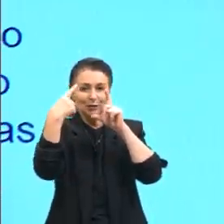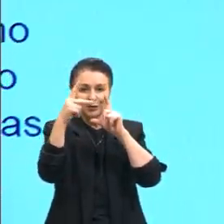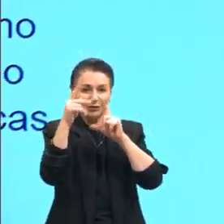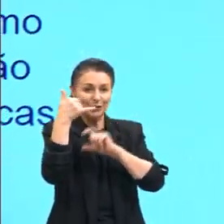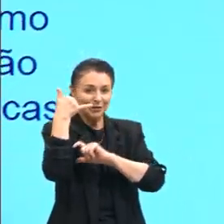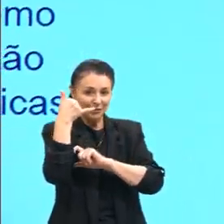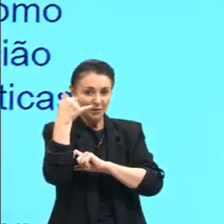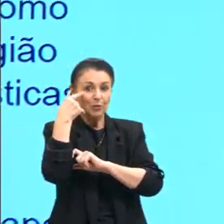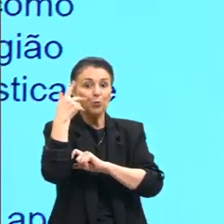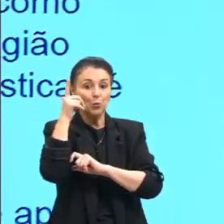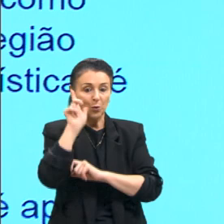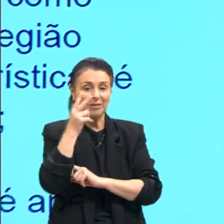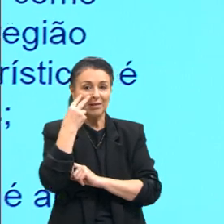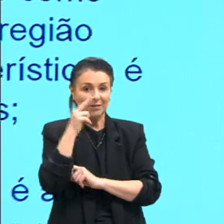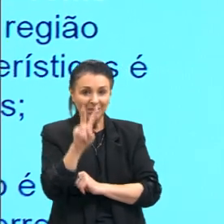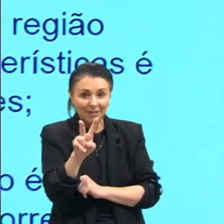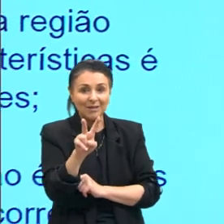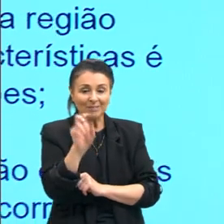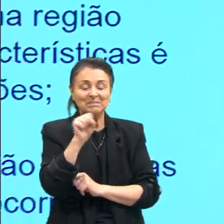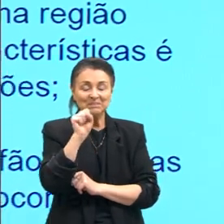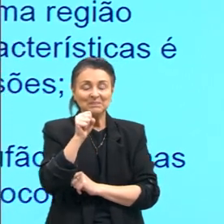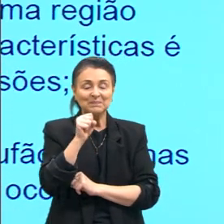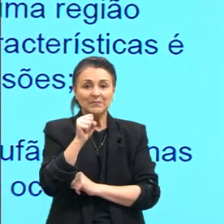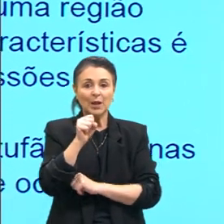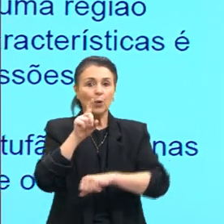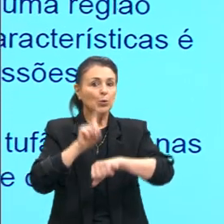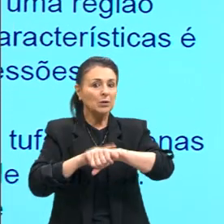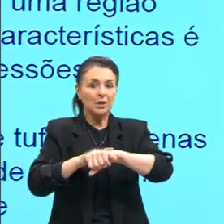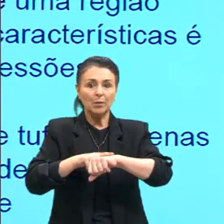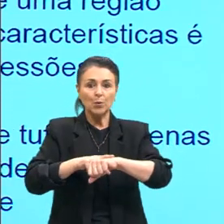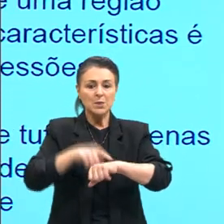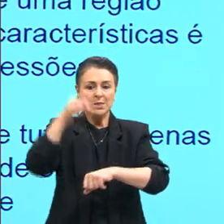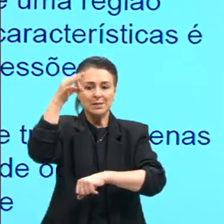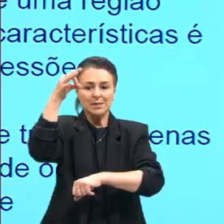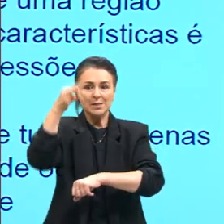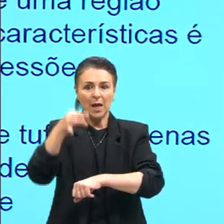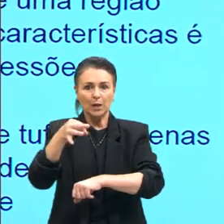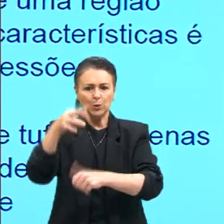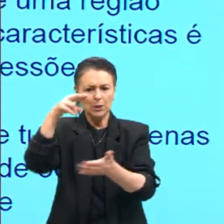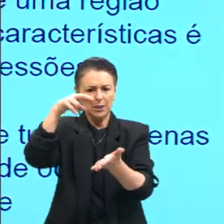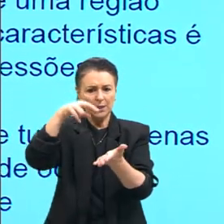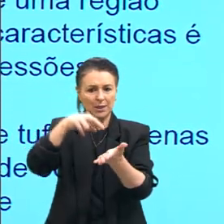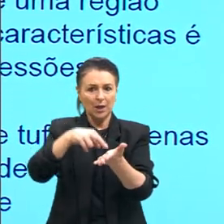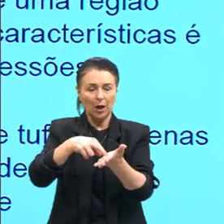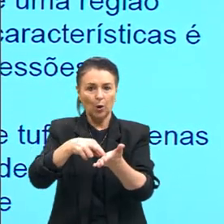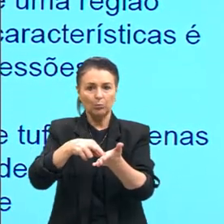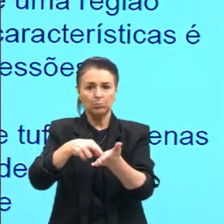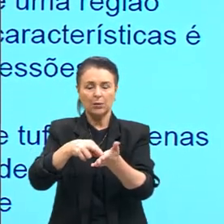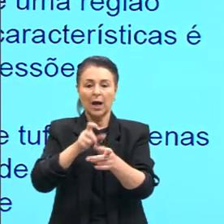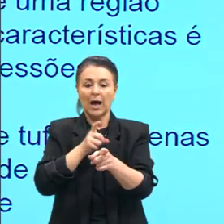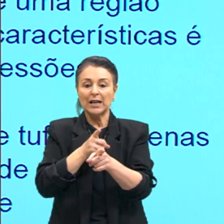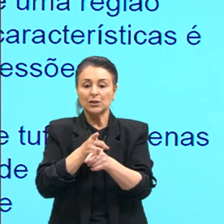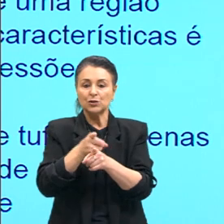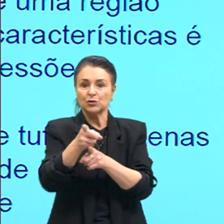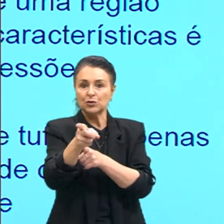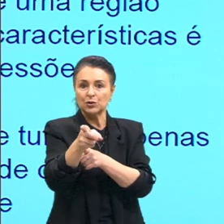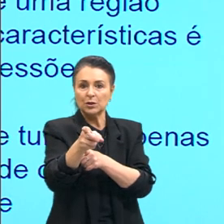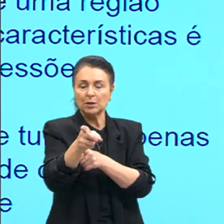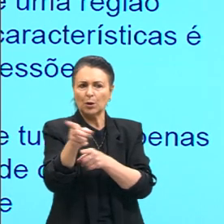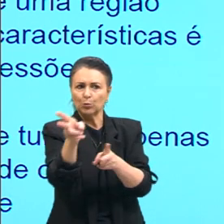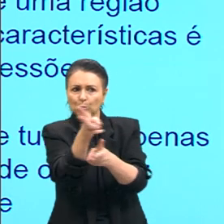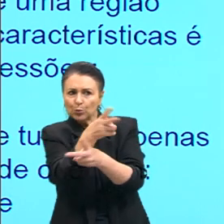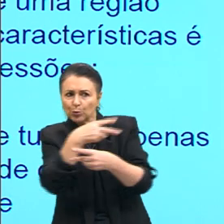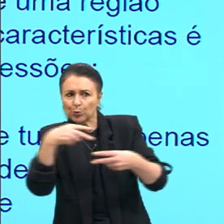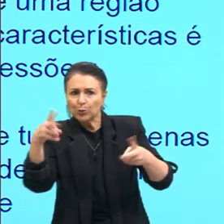pra ver isso aí. Tu consegue ver em tempo real aonde tem a direção dos ventos, certo? A